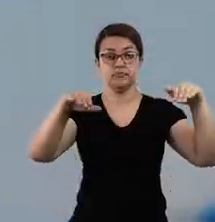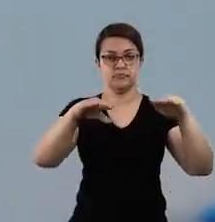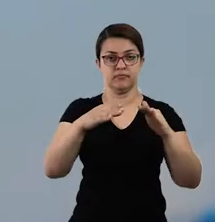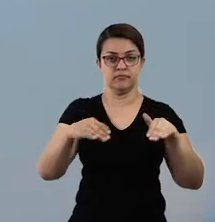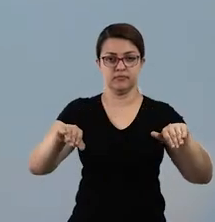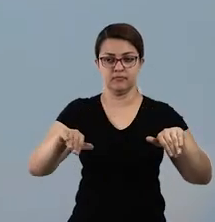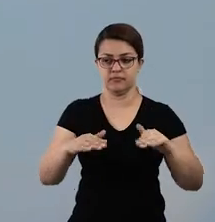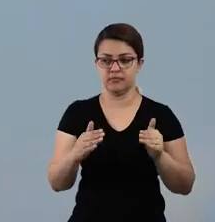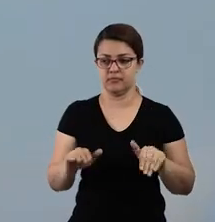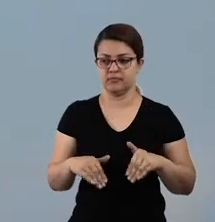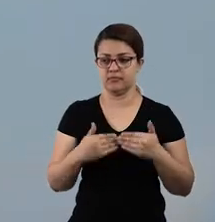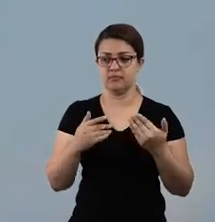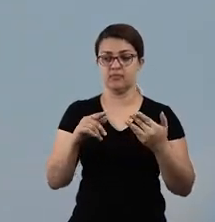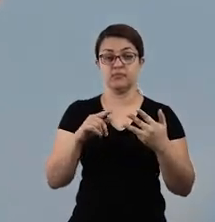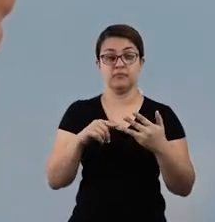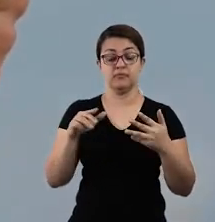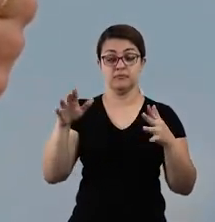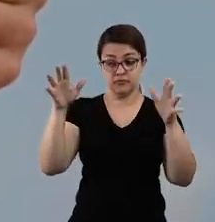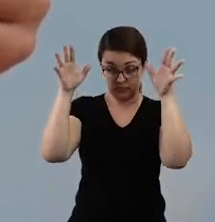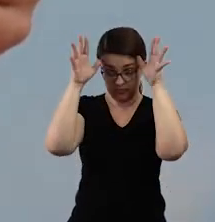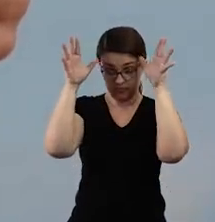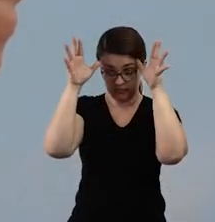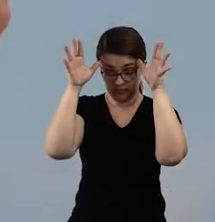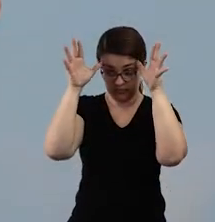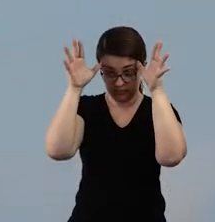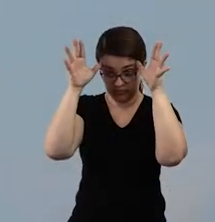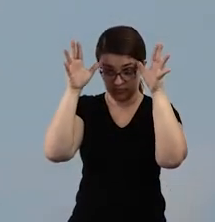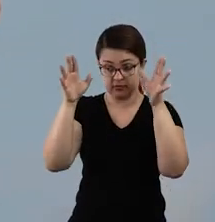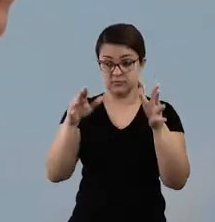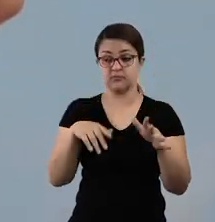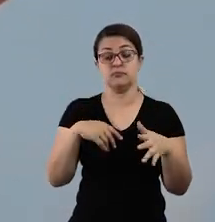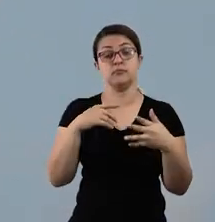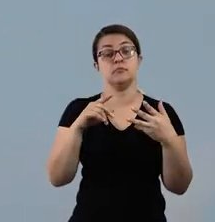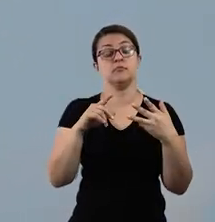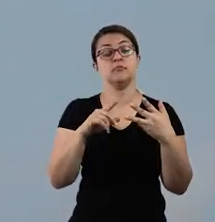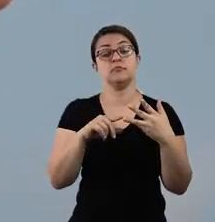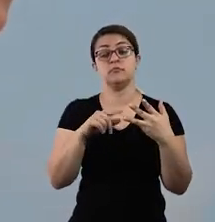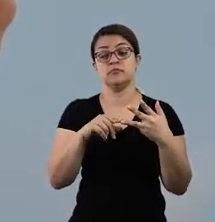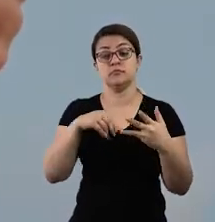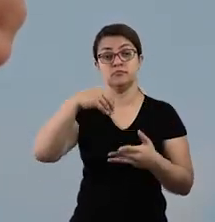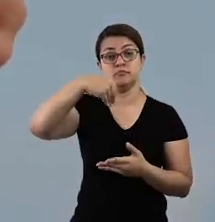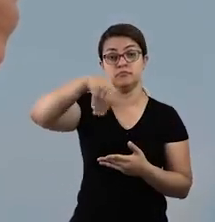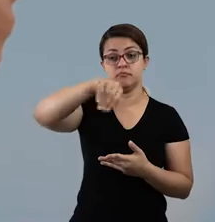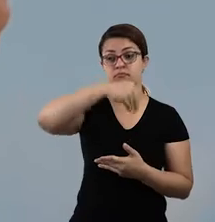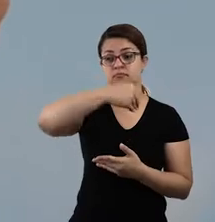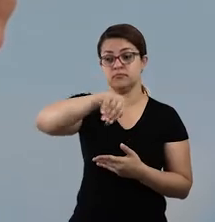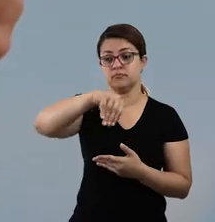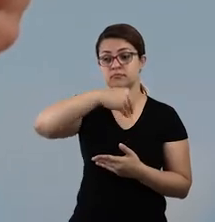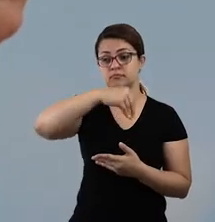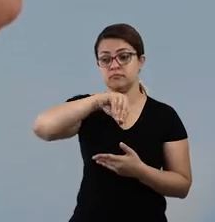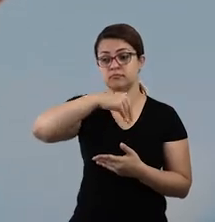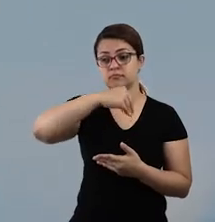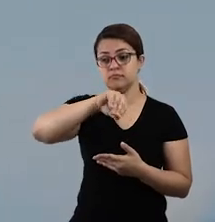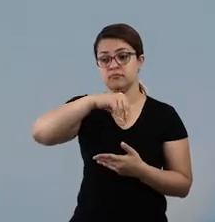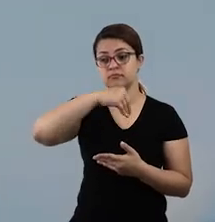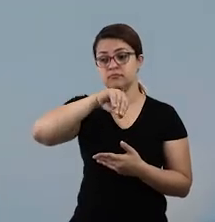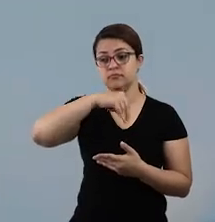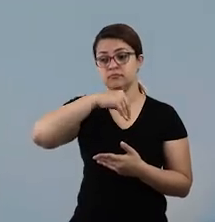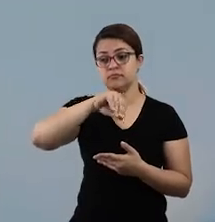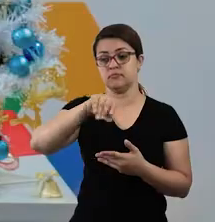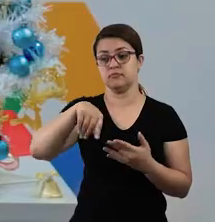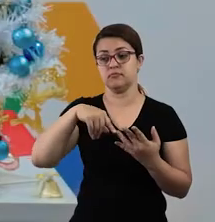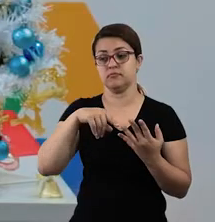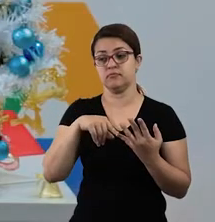Natal, nós temos Reader, que é a rena, nós temos Bell, que é um sininho,